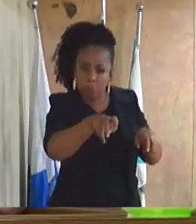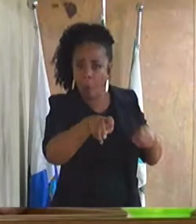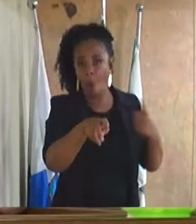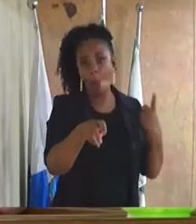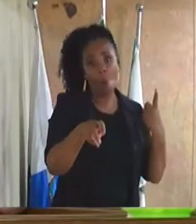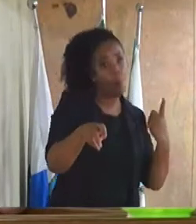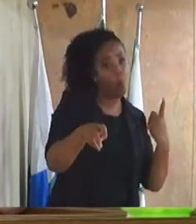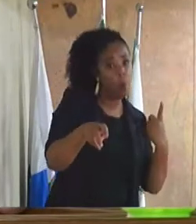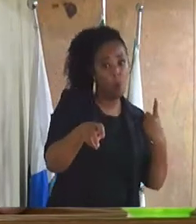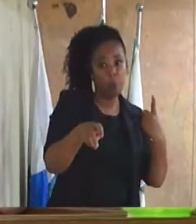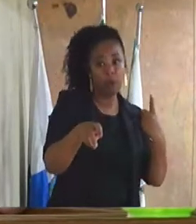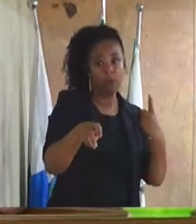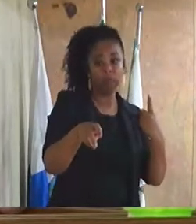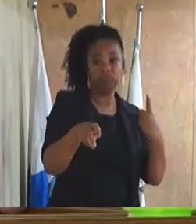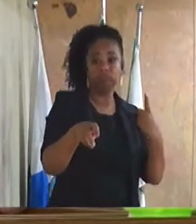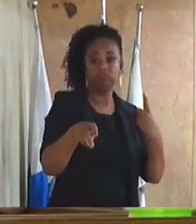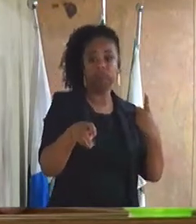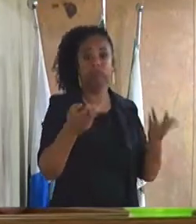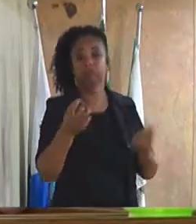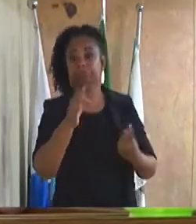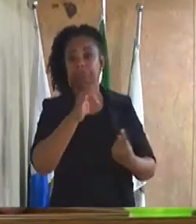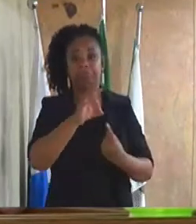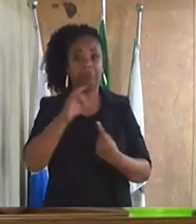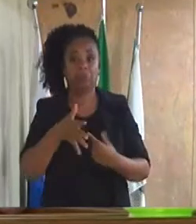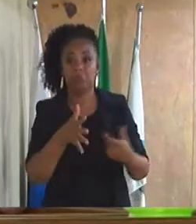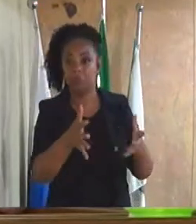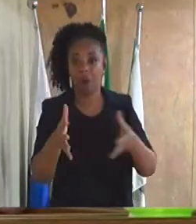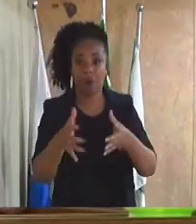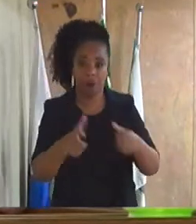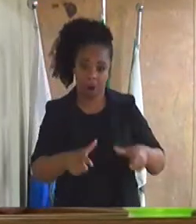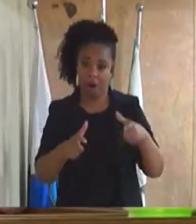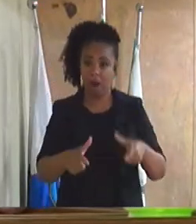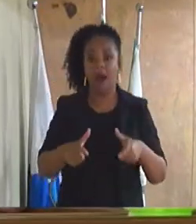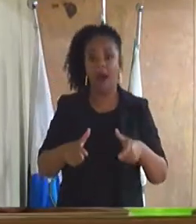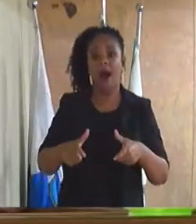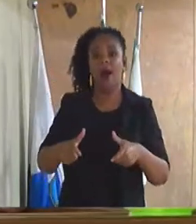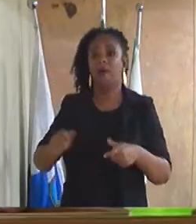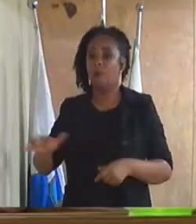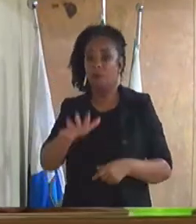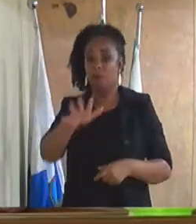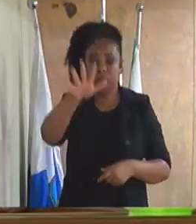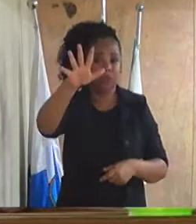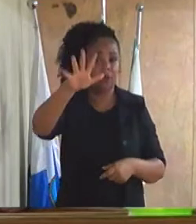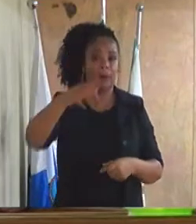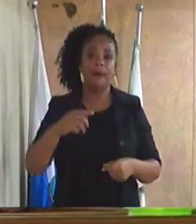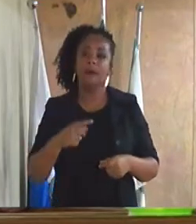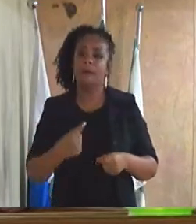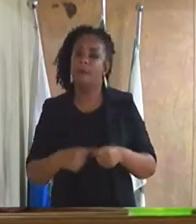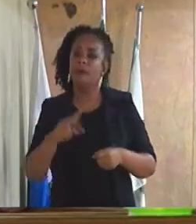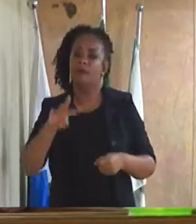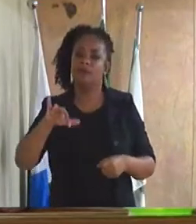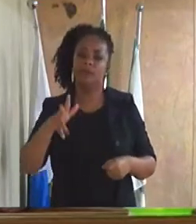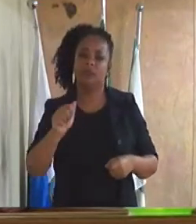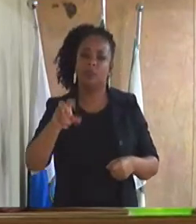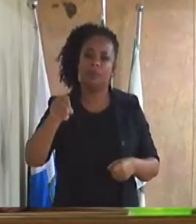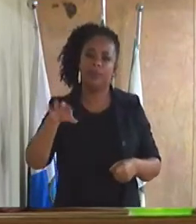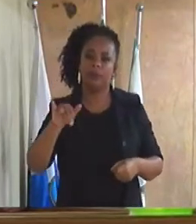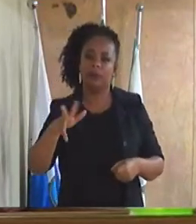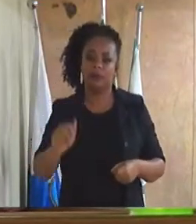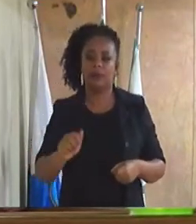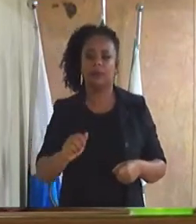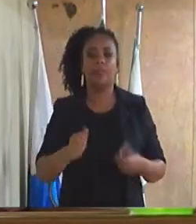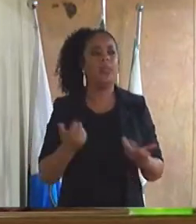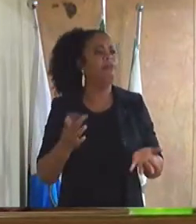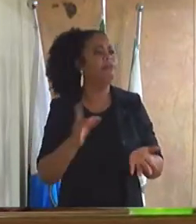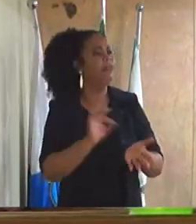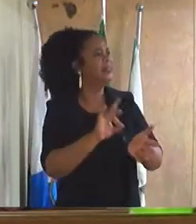25 de agosto, que atende a comunidade da Vila Operária. Na verdade, a comunidade da Vila Operária, desde